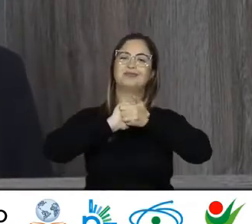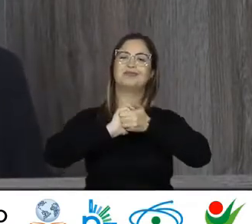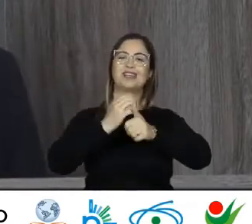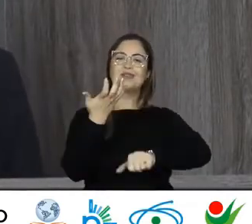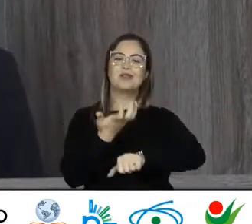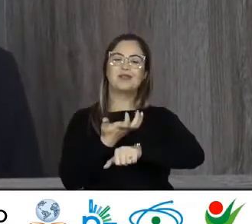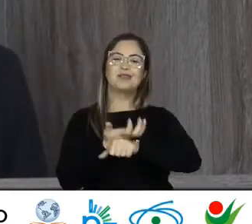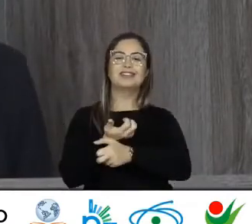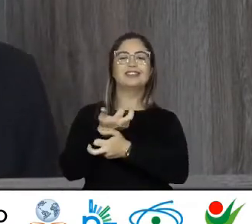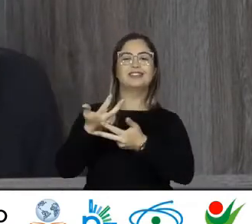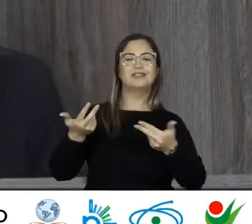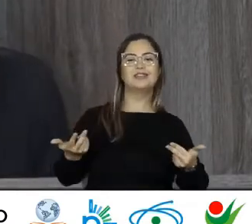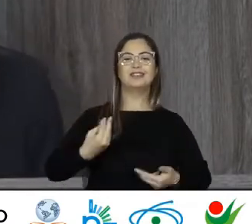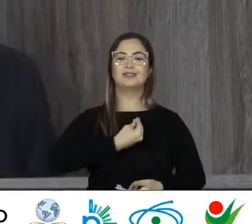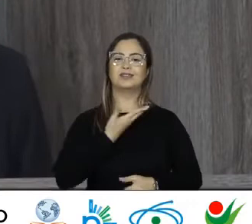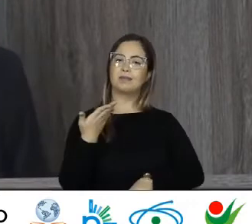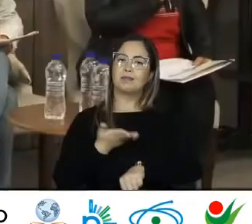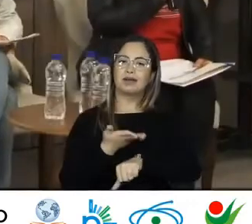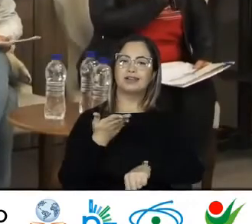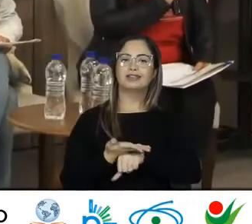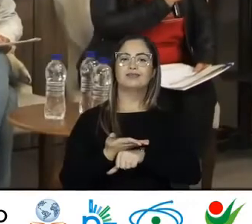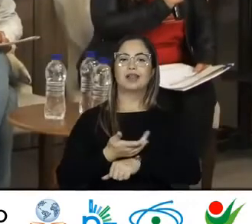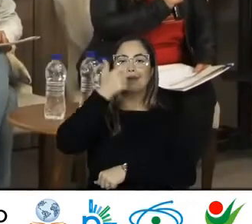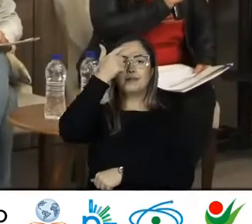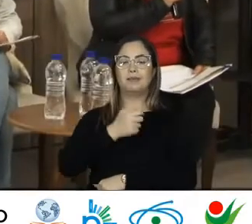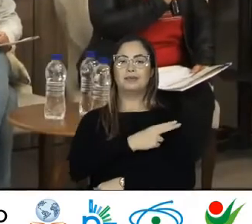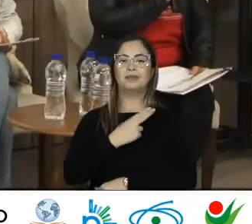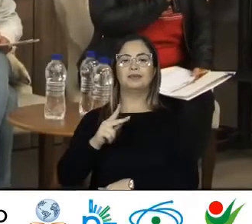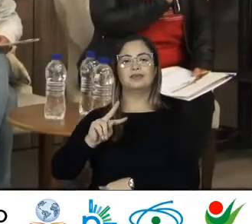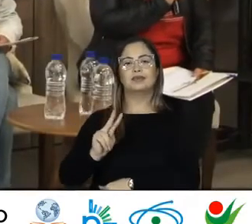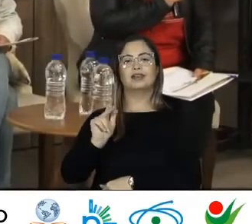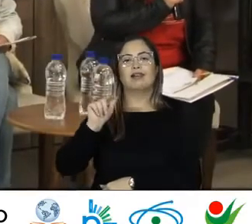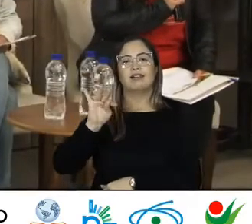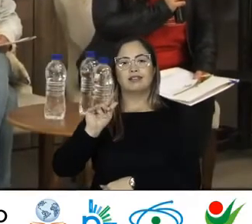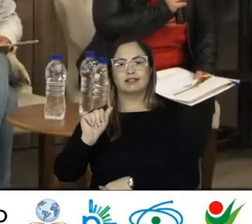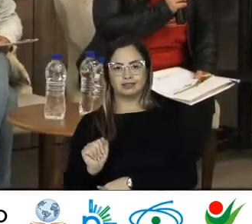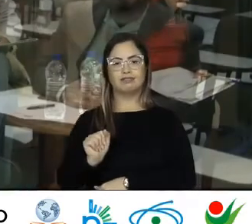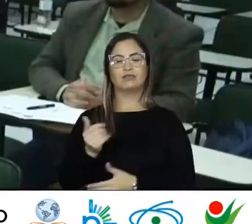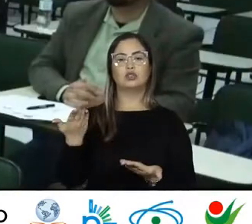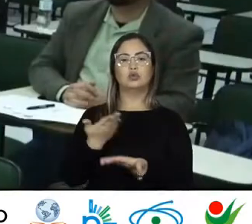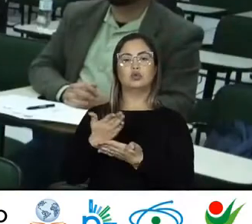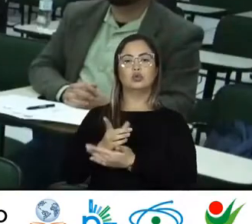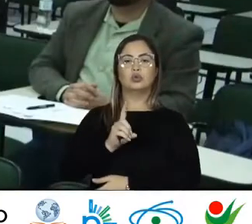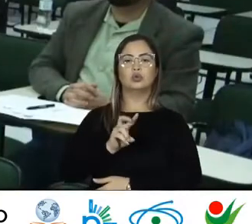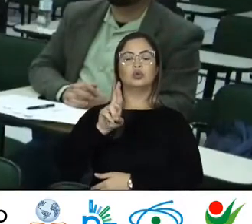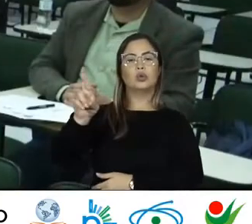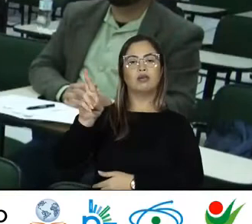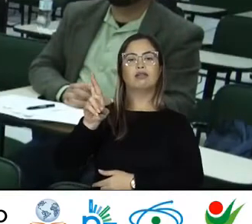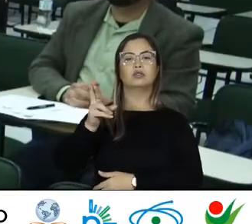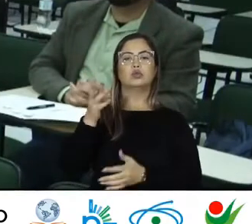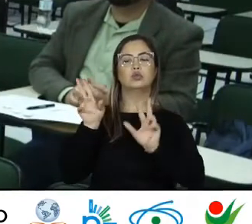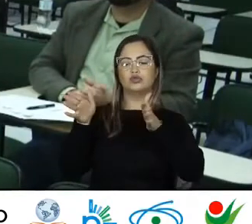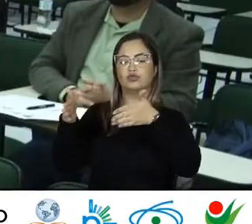colegas Presentes Eu sou a Cátia Sou doutoranda Em educação E